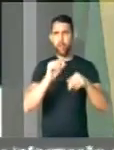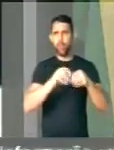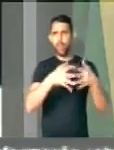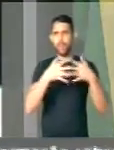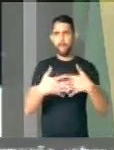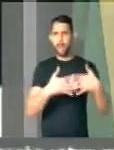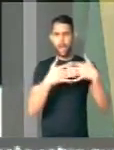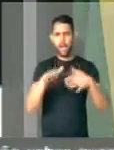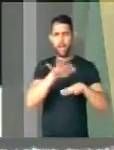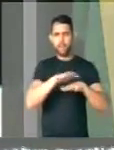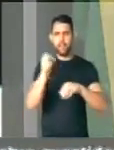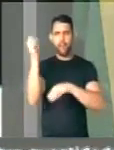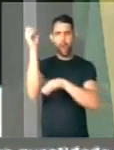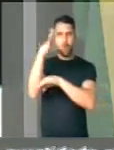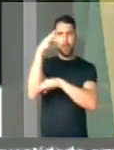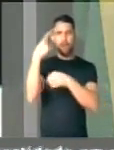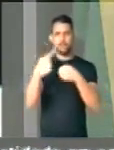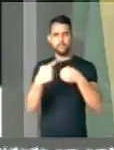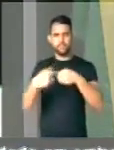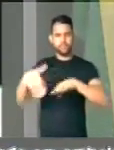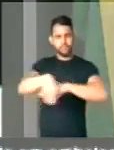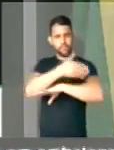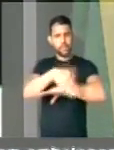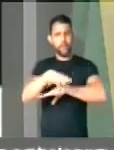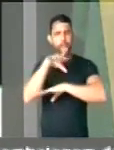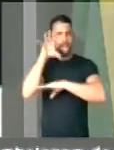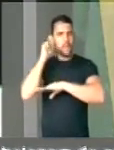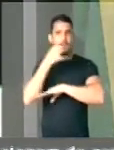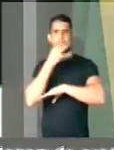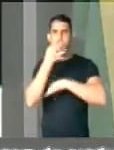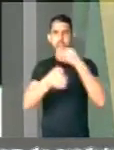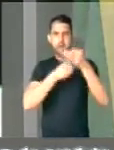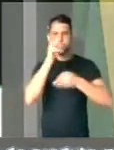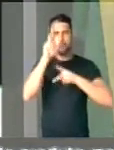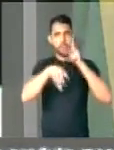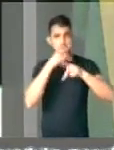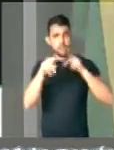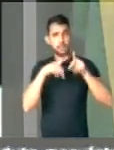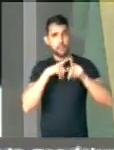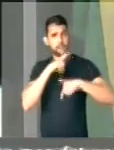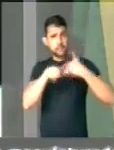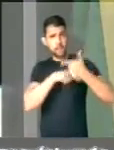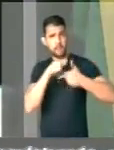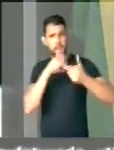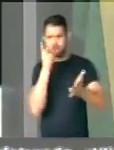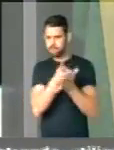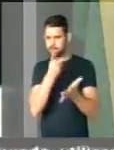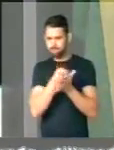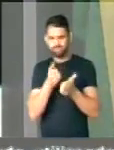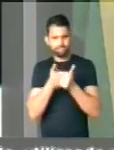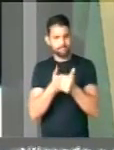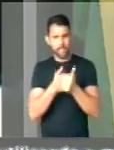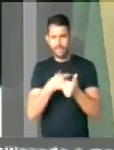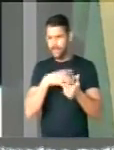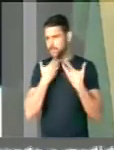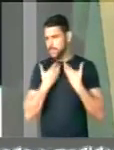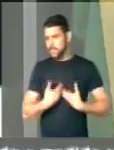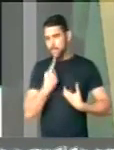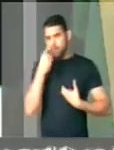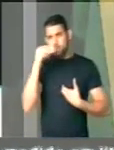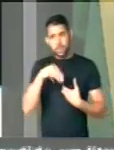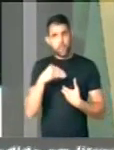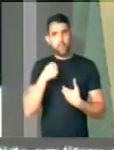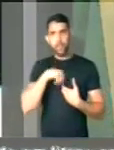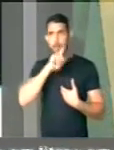limpar as ruas, iluminar a cidade e ouvir a população. Eu tenho feito um trabalho permanente, não descansamos um só